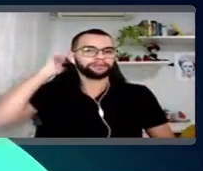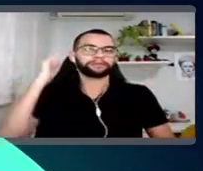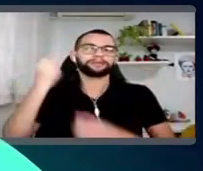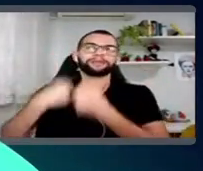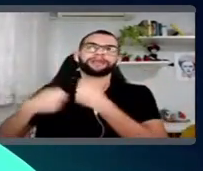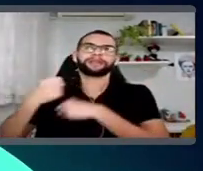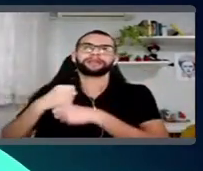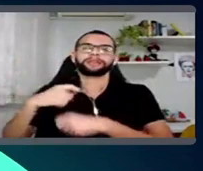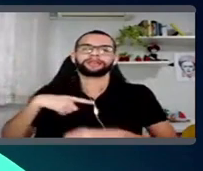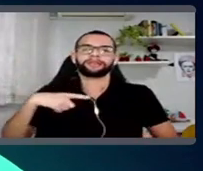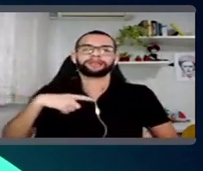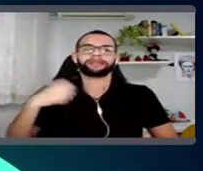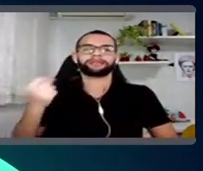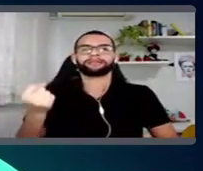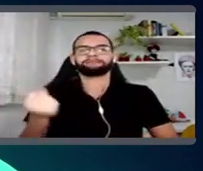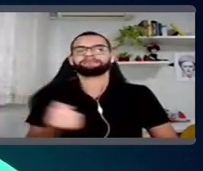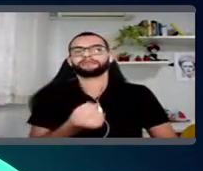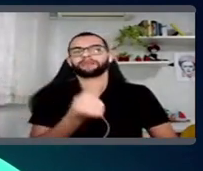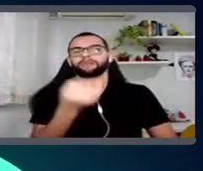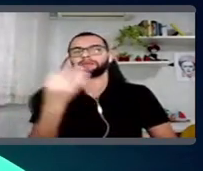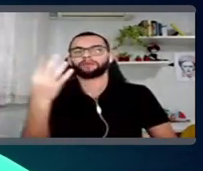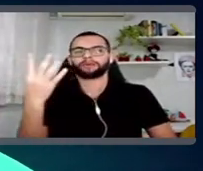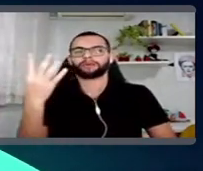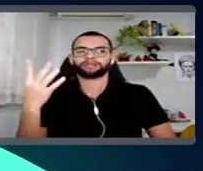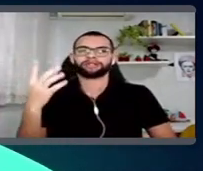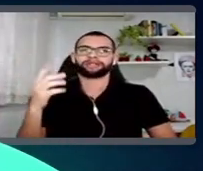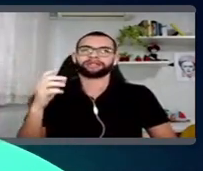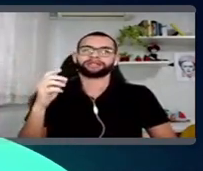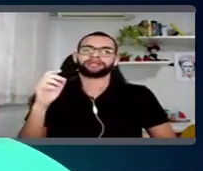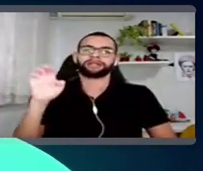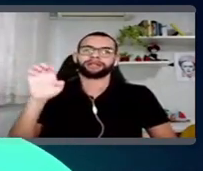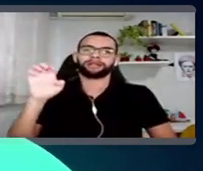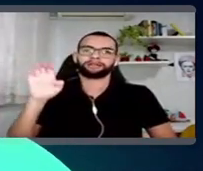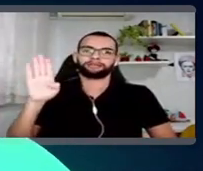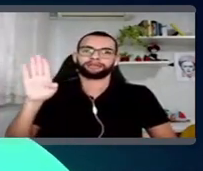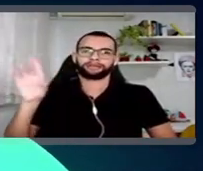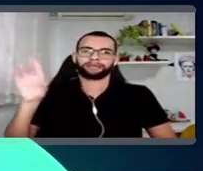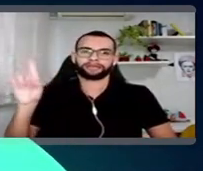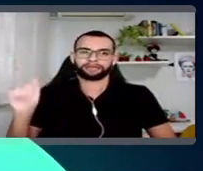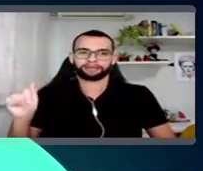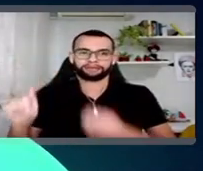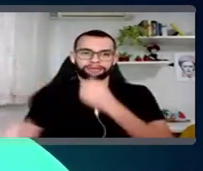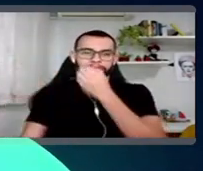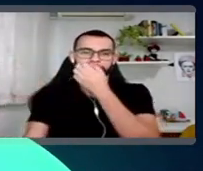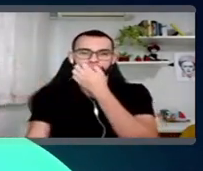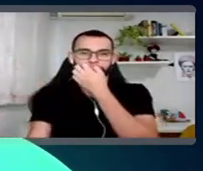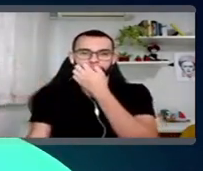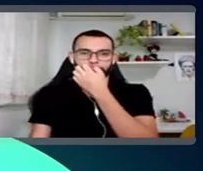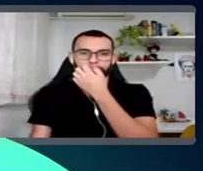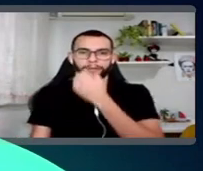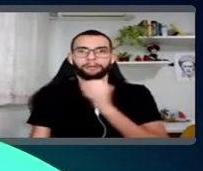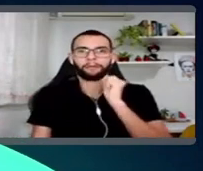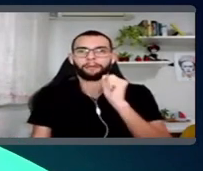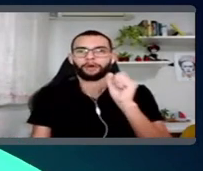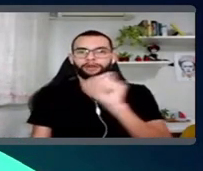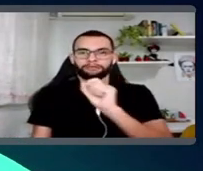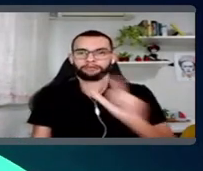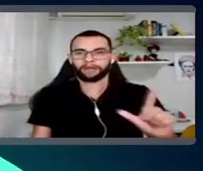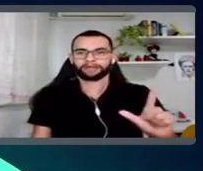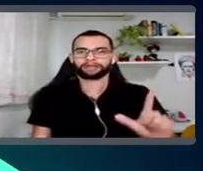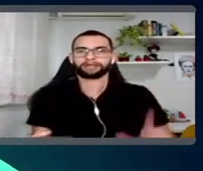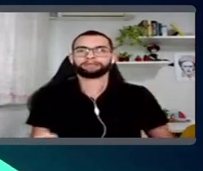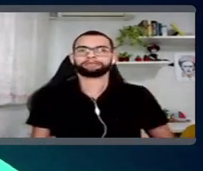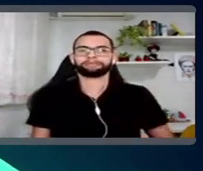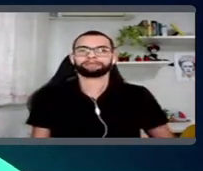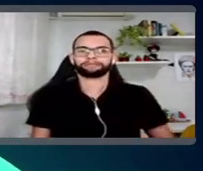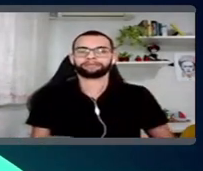AMV e 3,3 bilhões do nosso EBITDA. Tá legal? Pode passar aí, Pedro. Mas acho que era mais isso, né? E aí, só